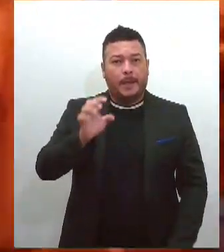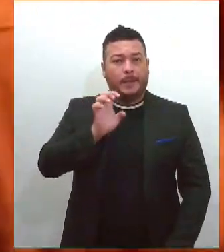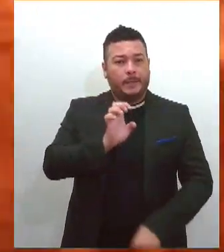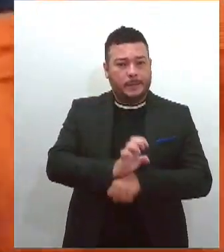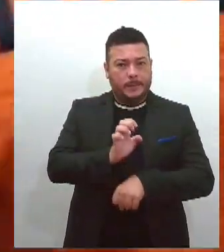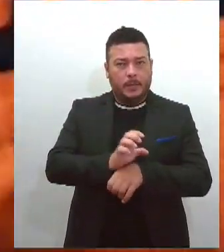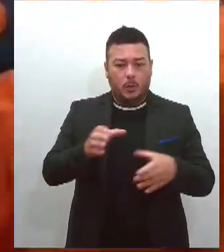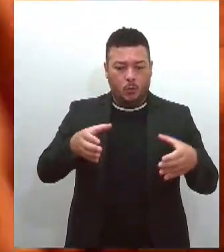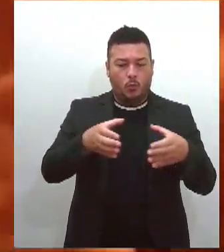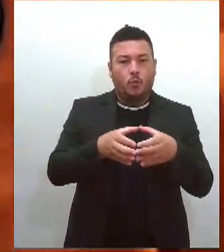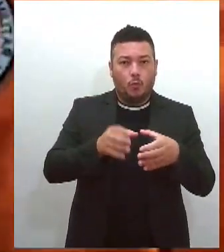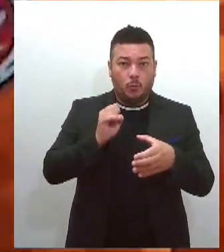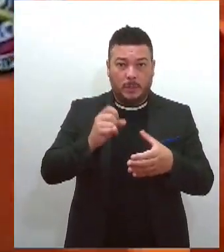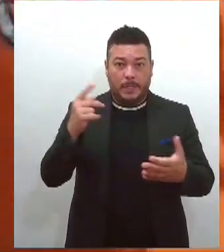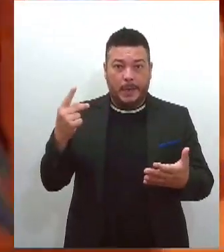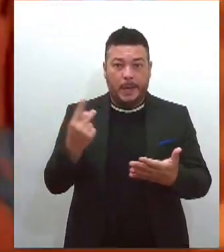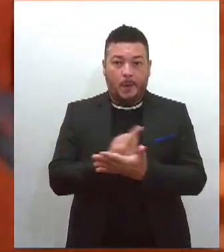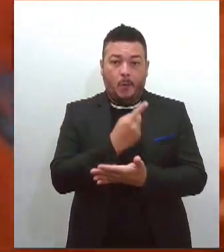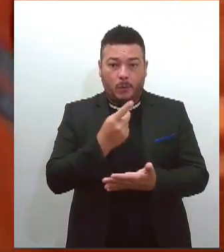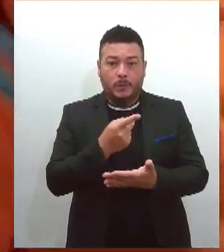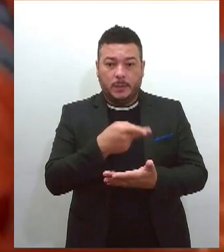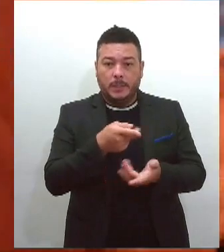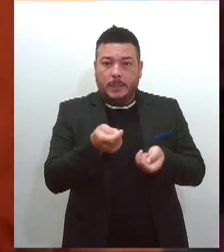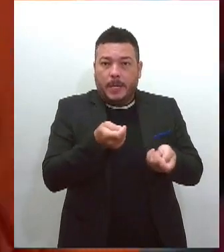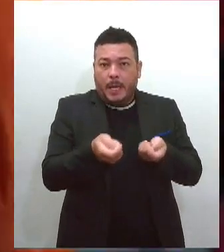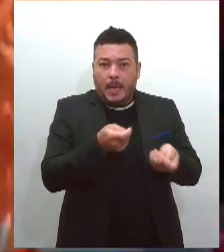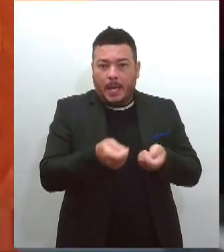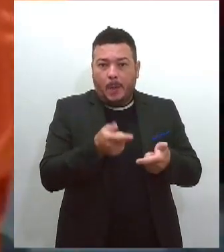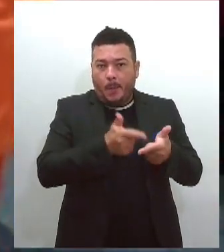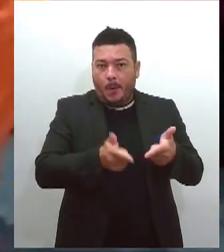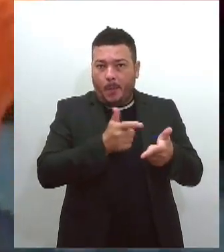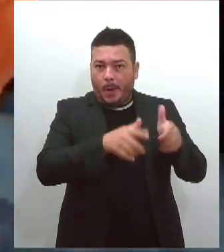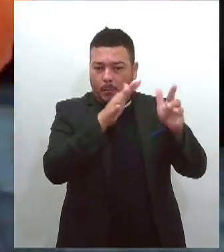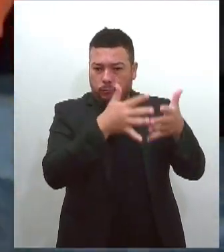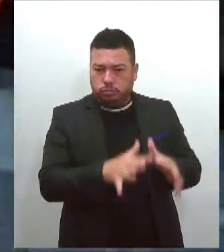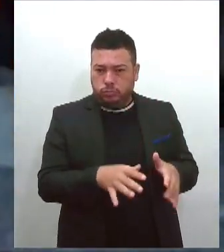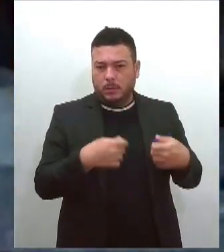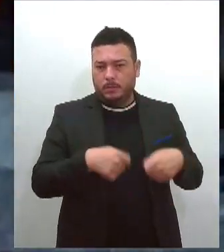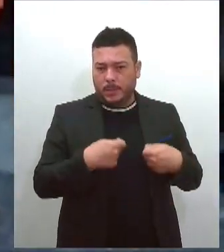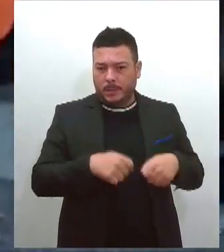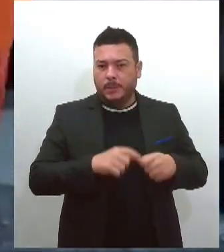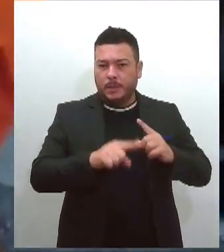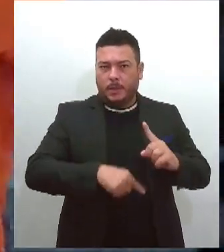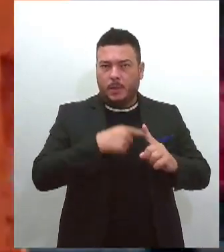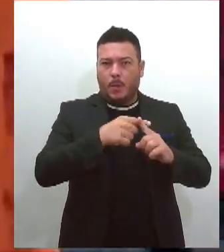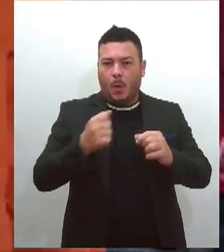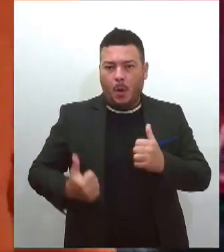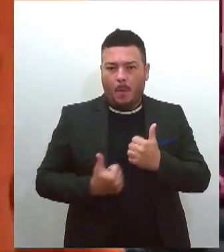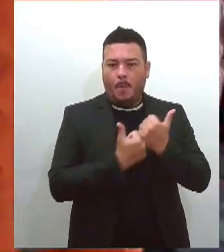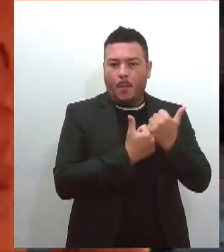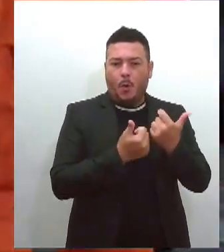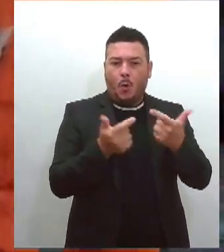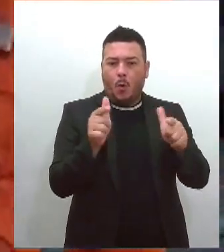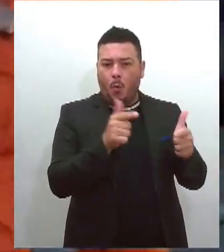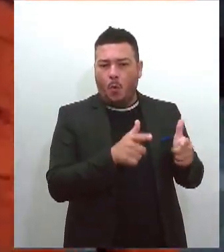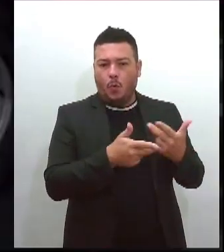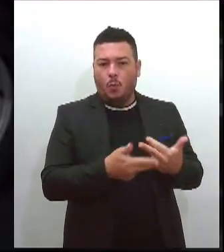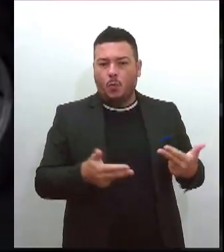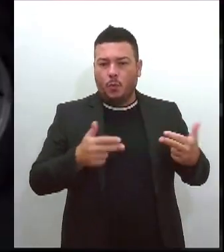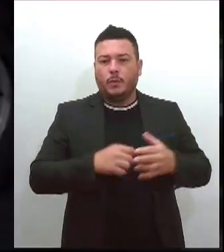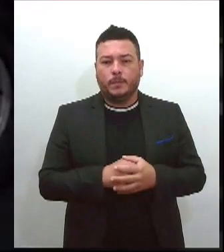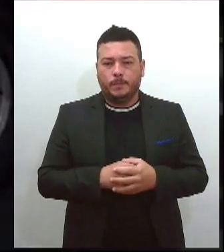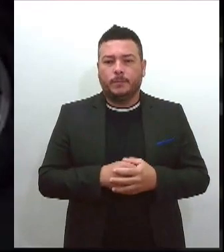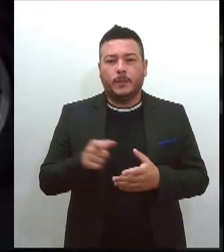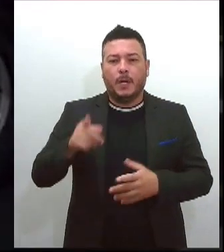caso o grupo de gerenciamento de crise necessite de mais apoio para novas ocorrências no Rio Grande do Sul.